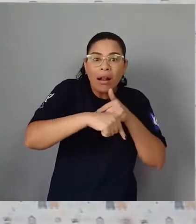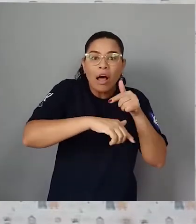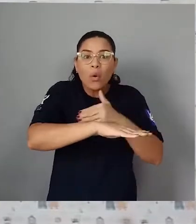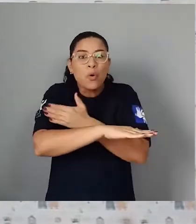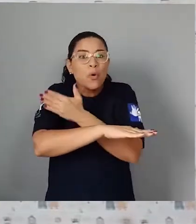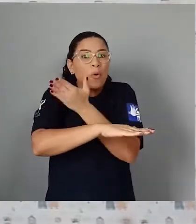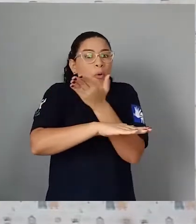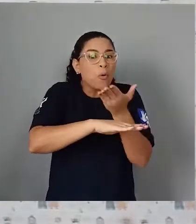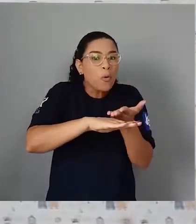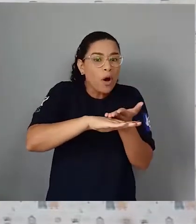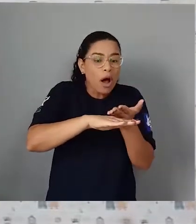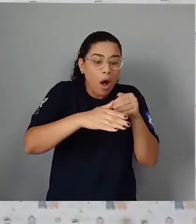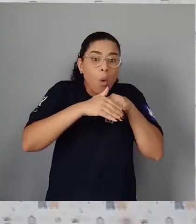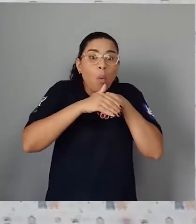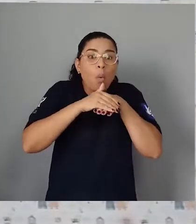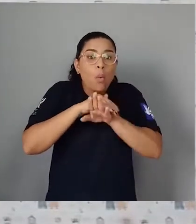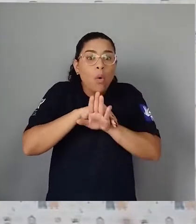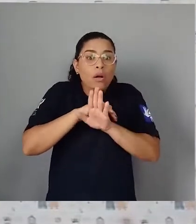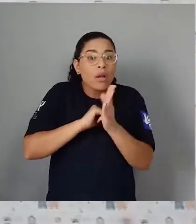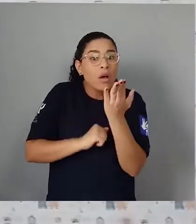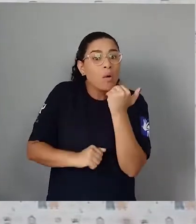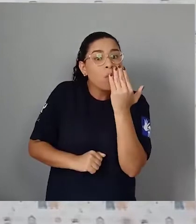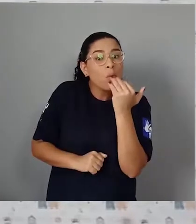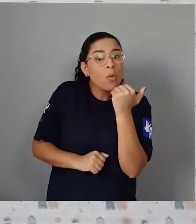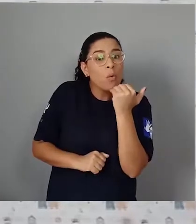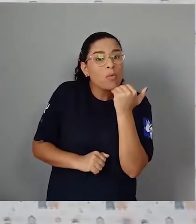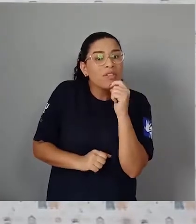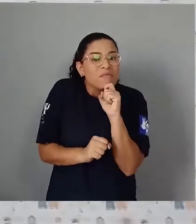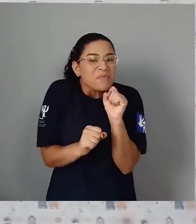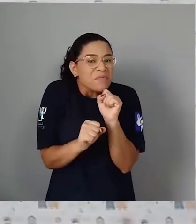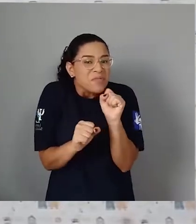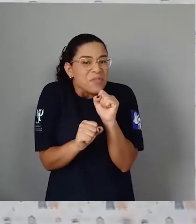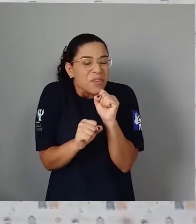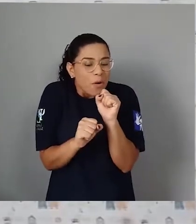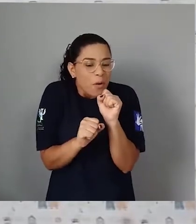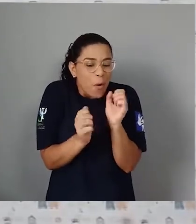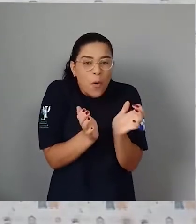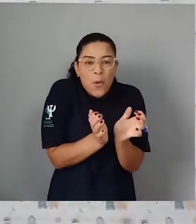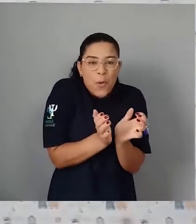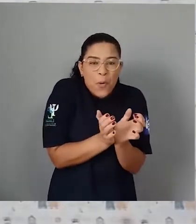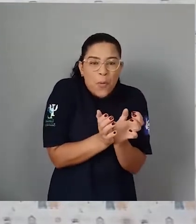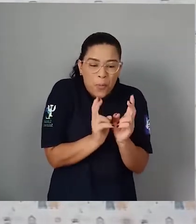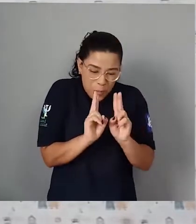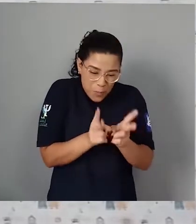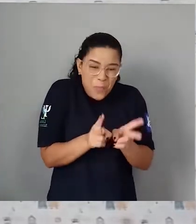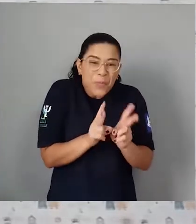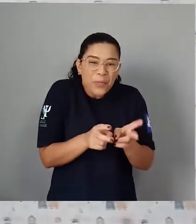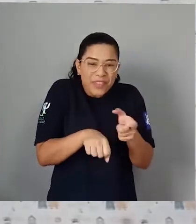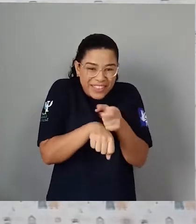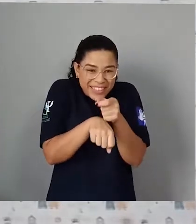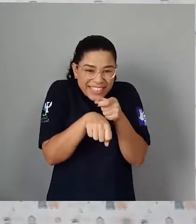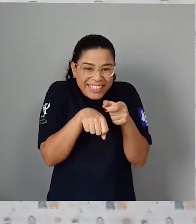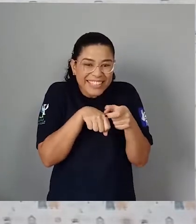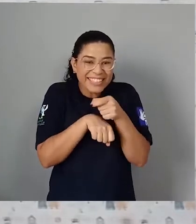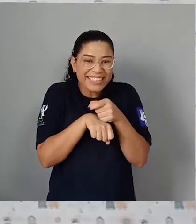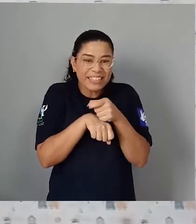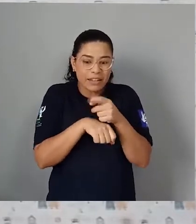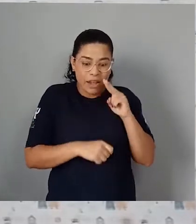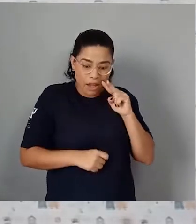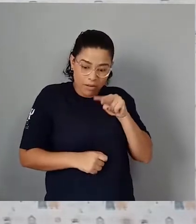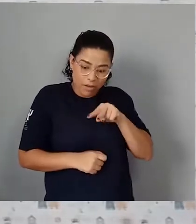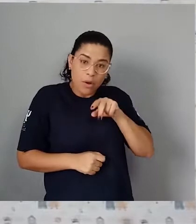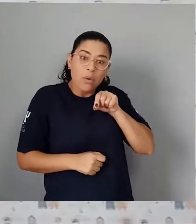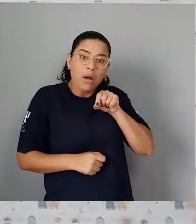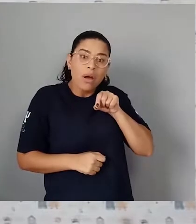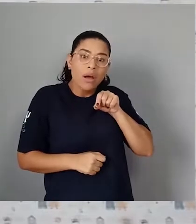armazena os alimentos no inverno, sempre em parceria. Observo também uma